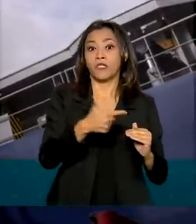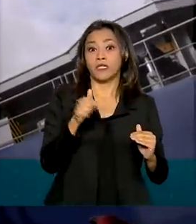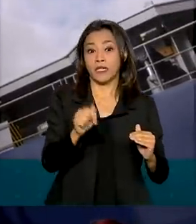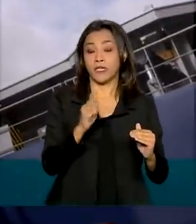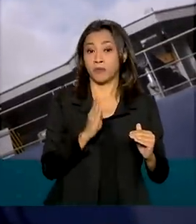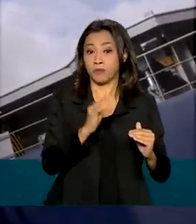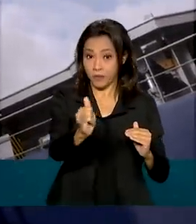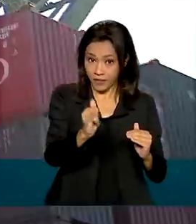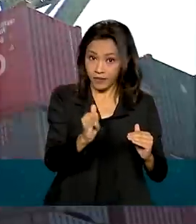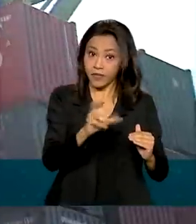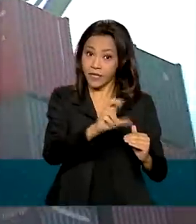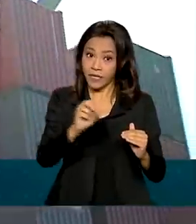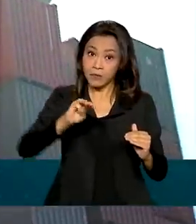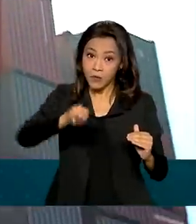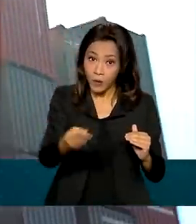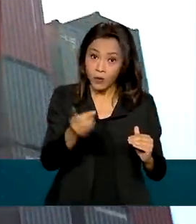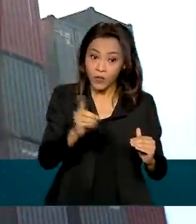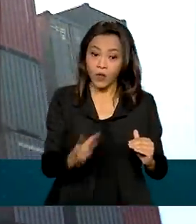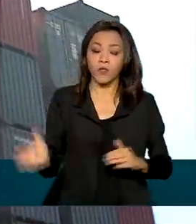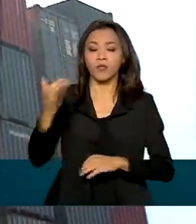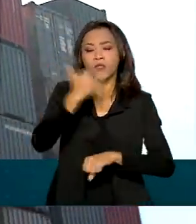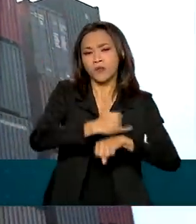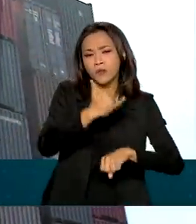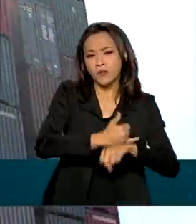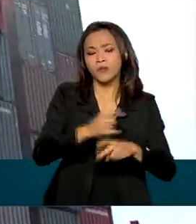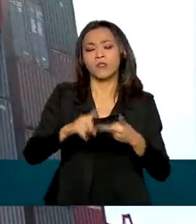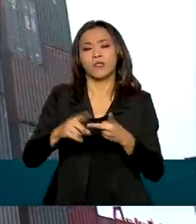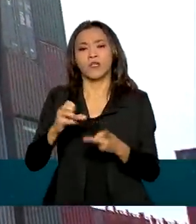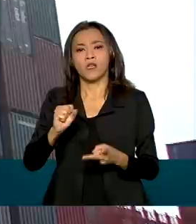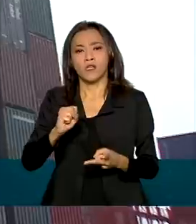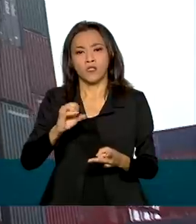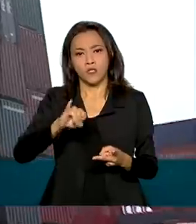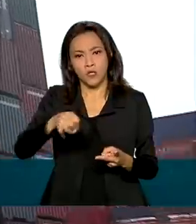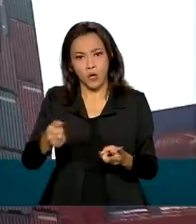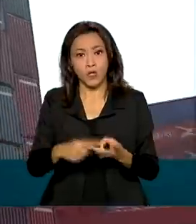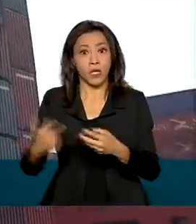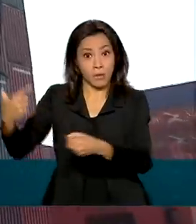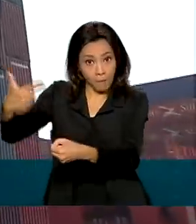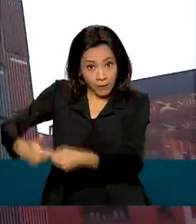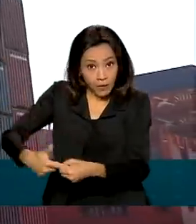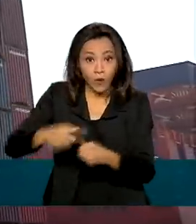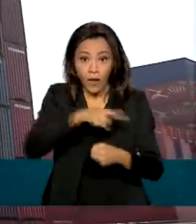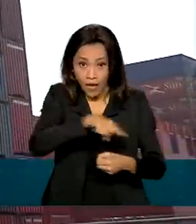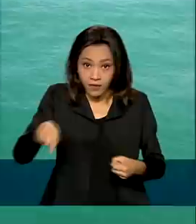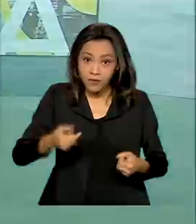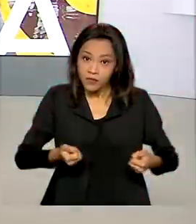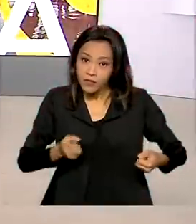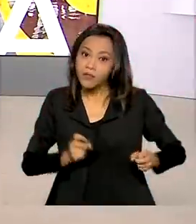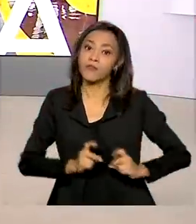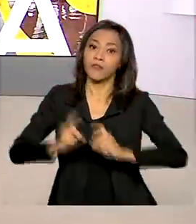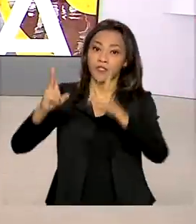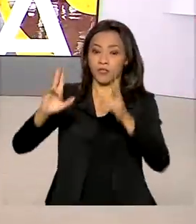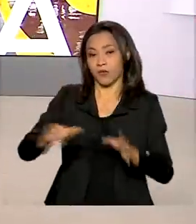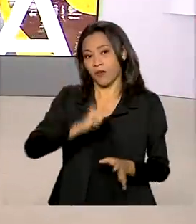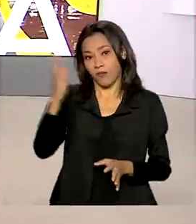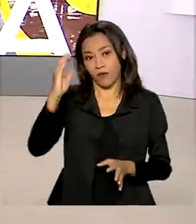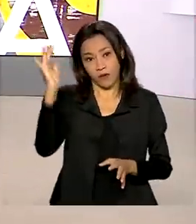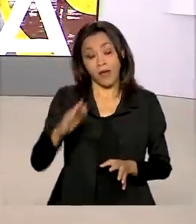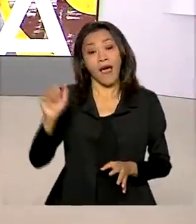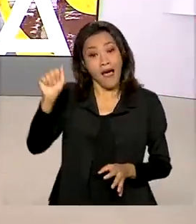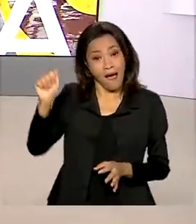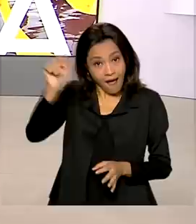meio de dólares. Soja, minério de ferro e petróleo bruto são destaques do que saiu do país. A Ásia é o maior